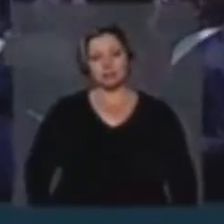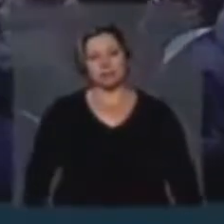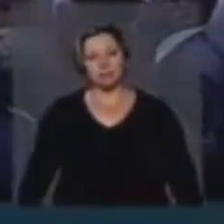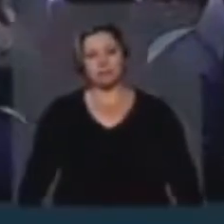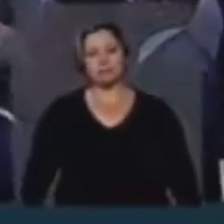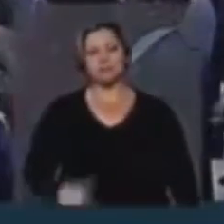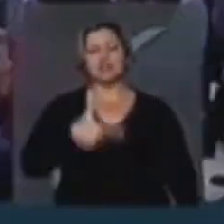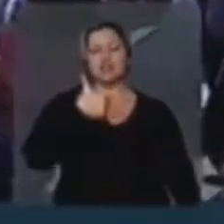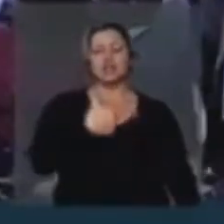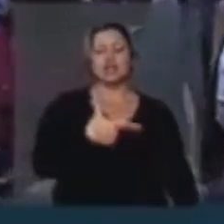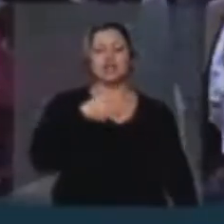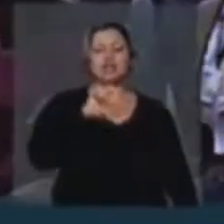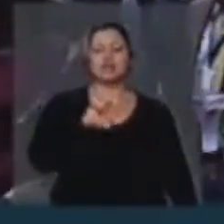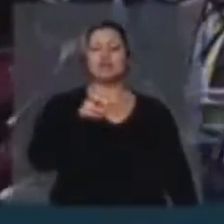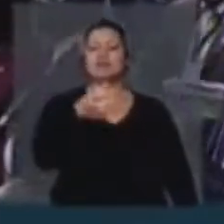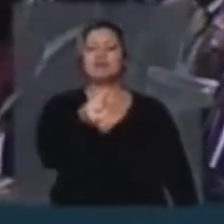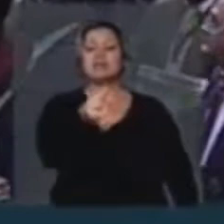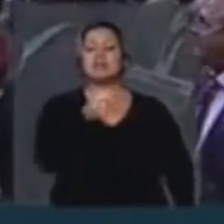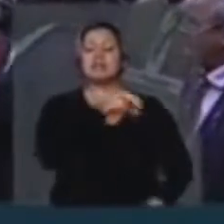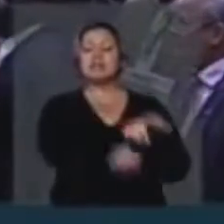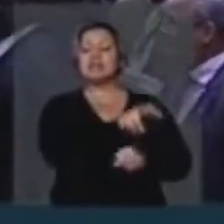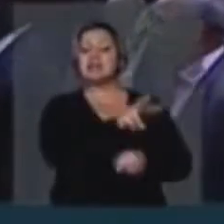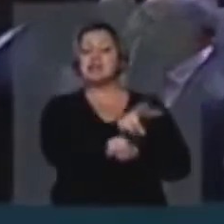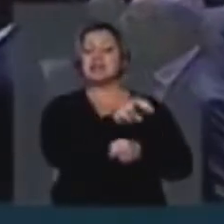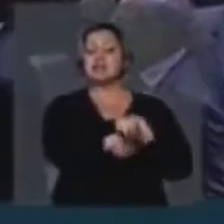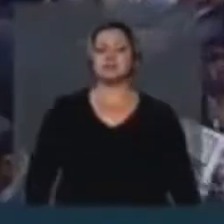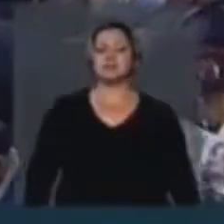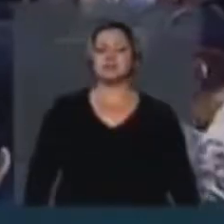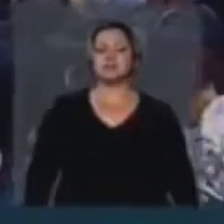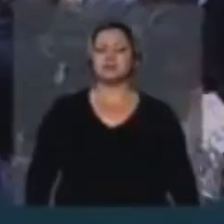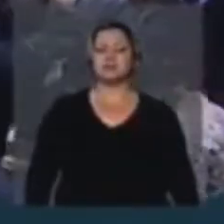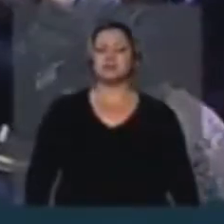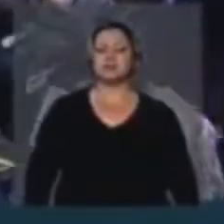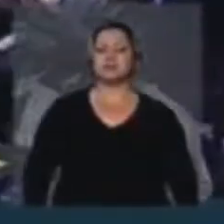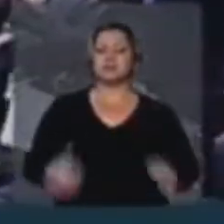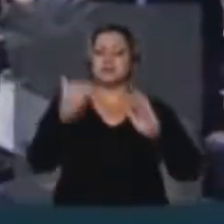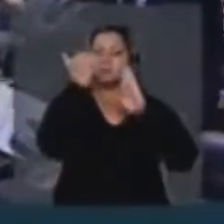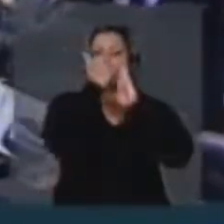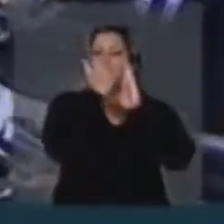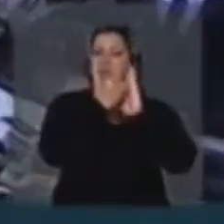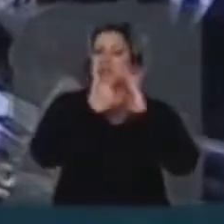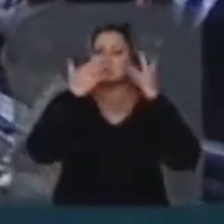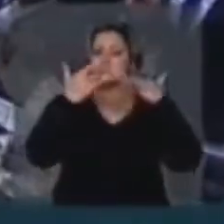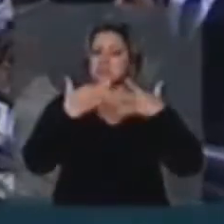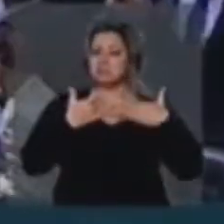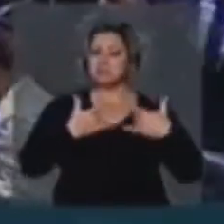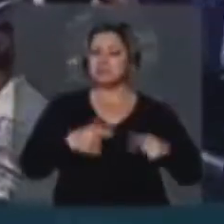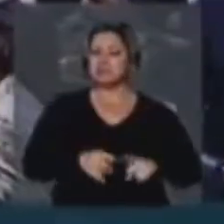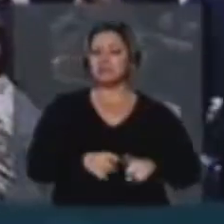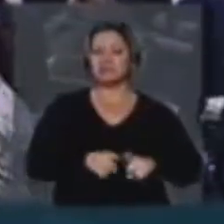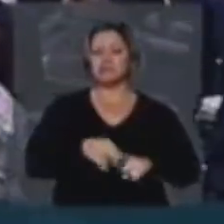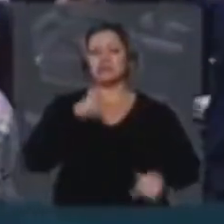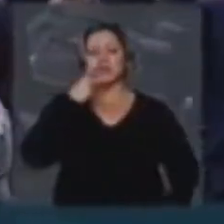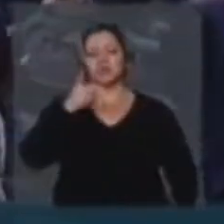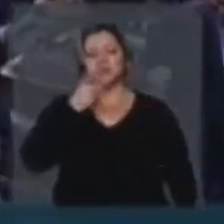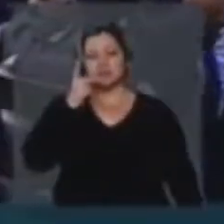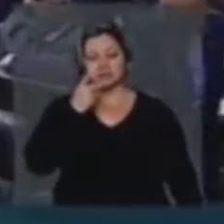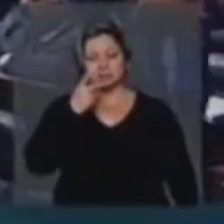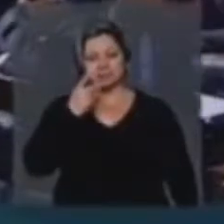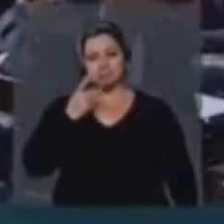256 vagas para negros nesse plenário Na justificativa, eu falei